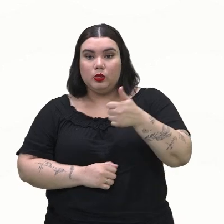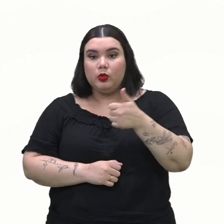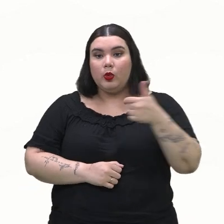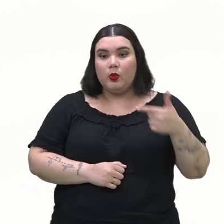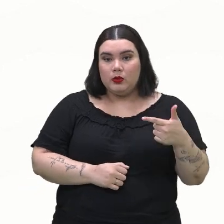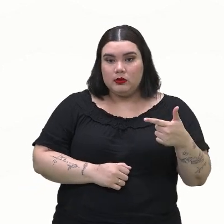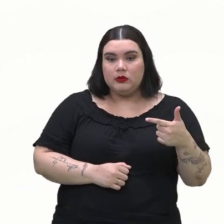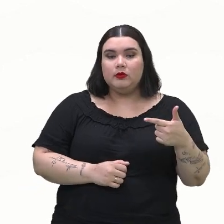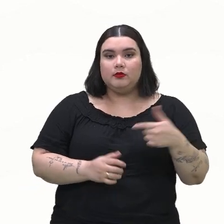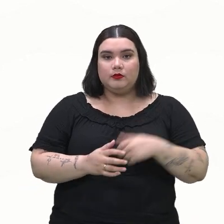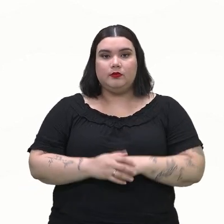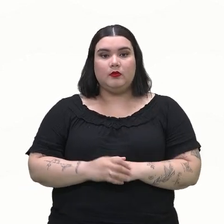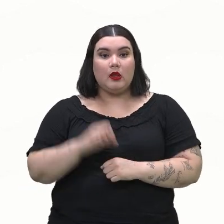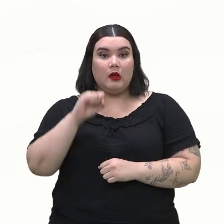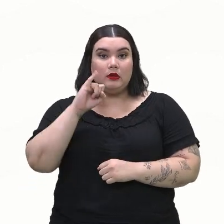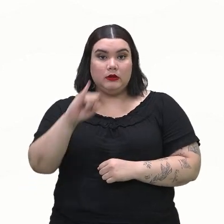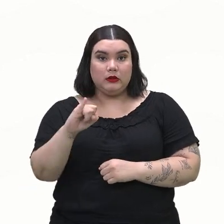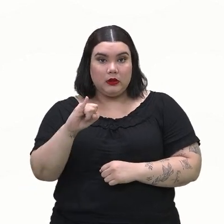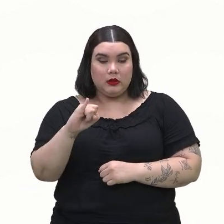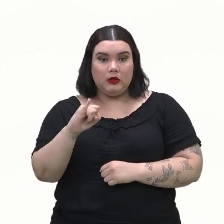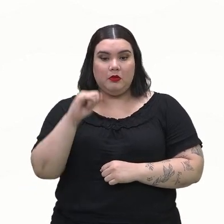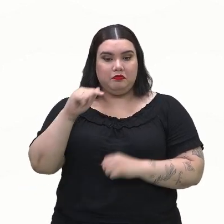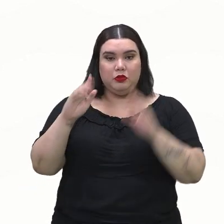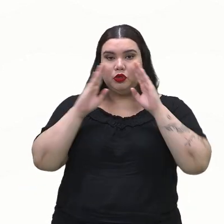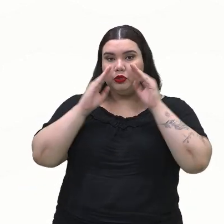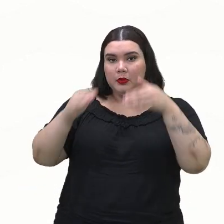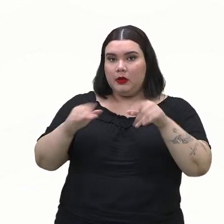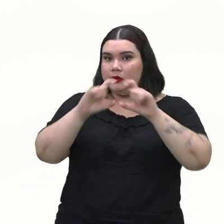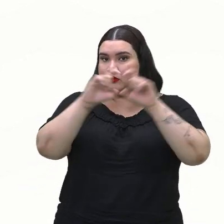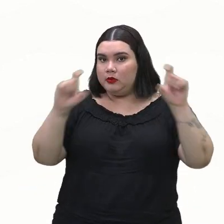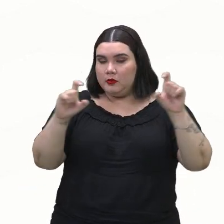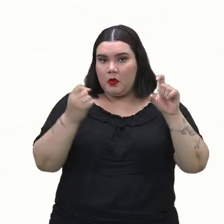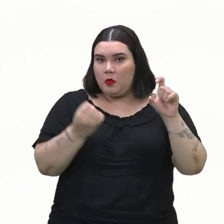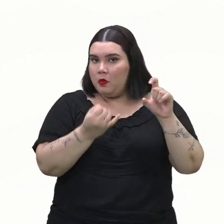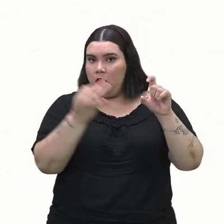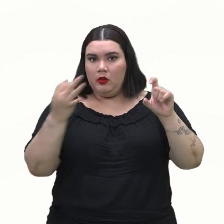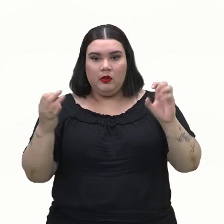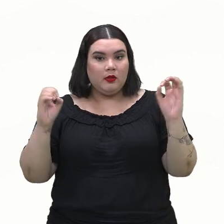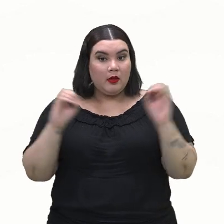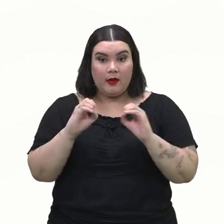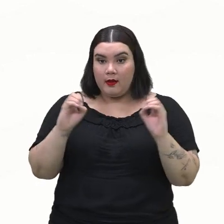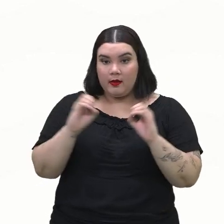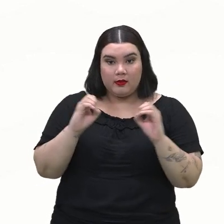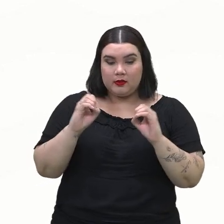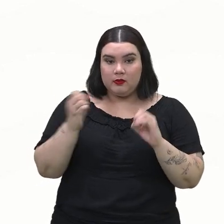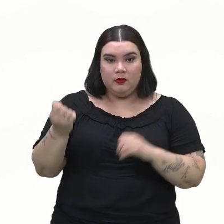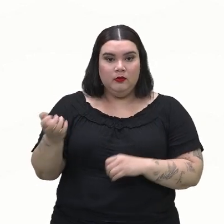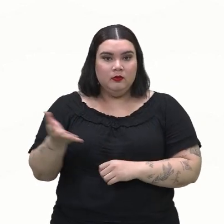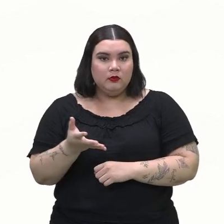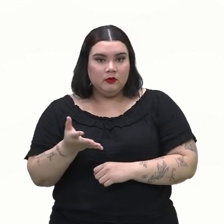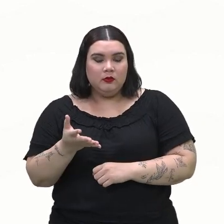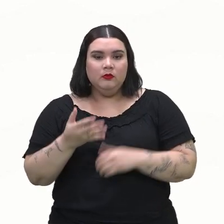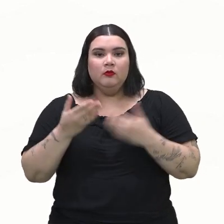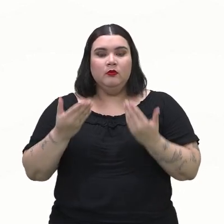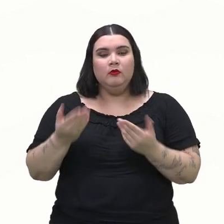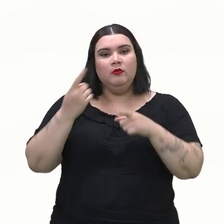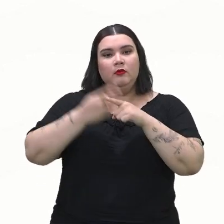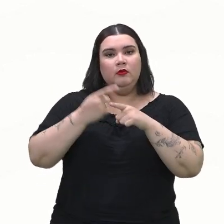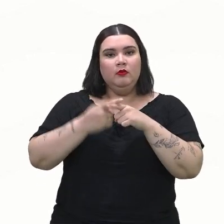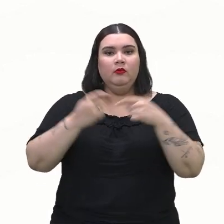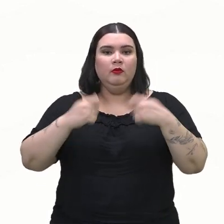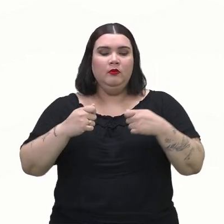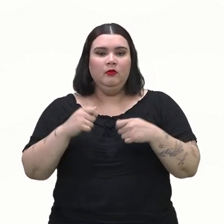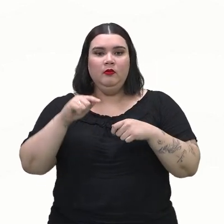faces. Se a questão não especificar a quantidade de faces que o dado possui, é porque, então,